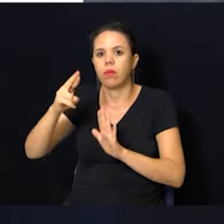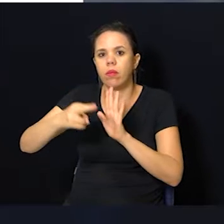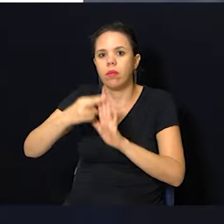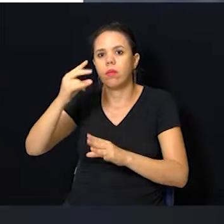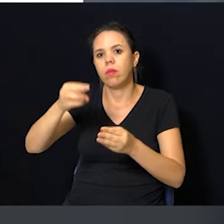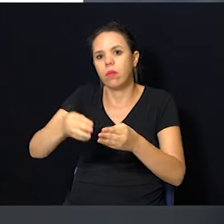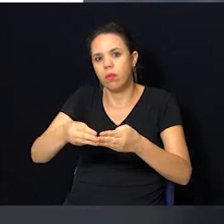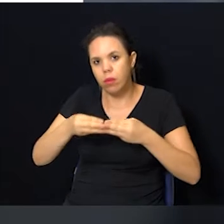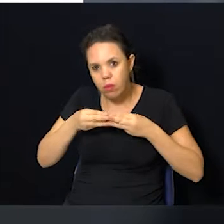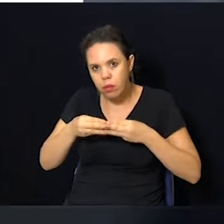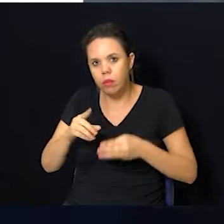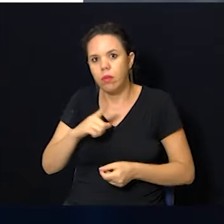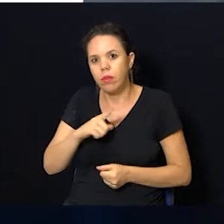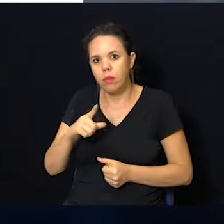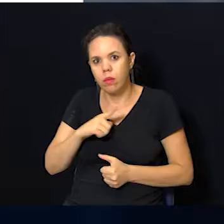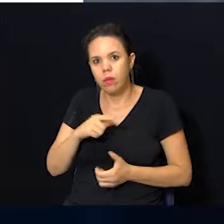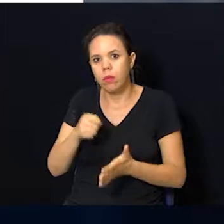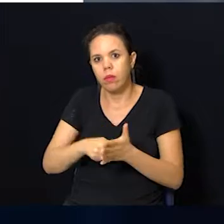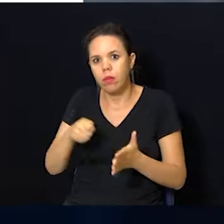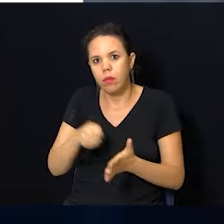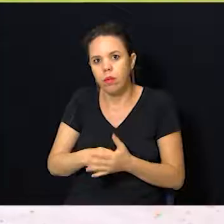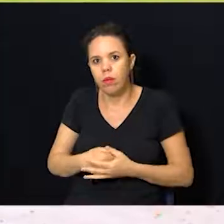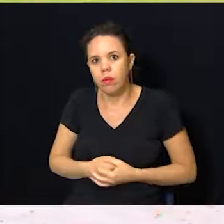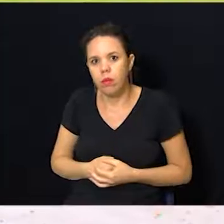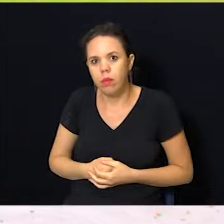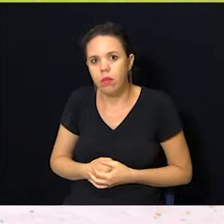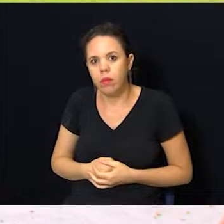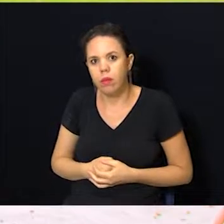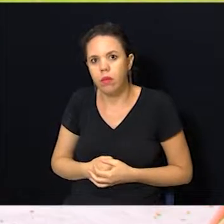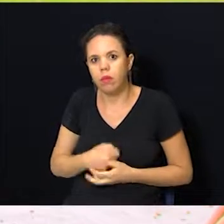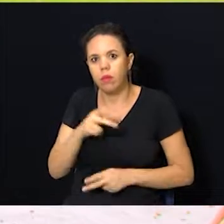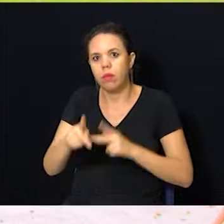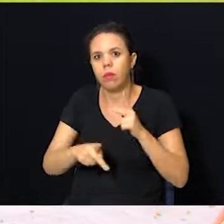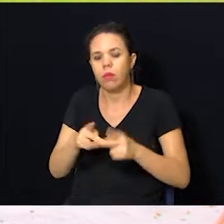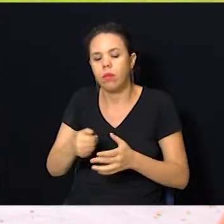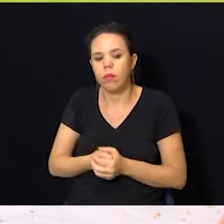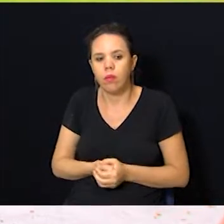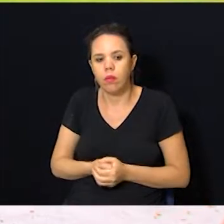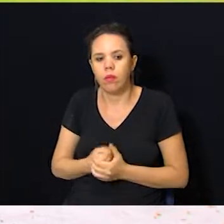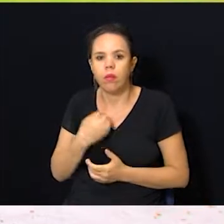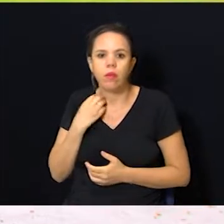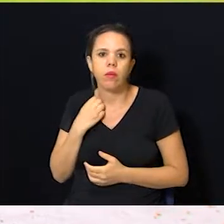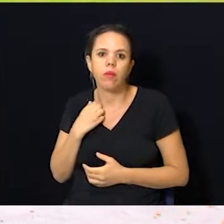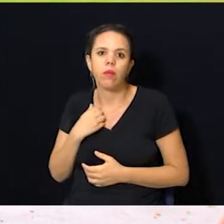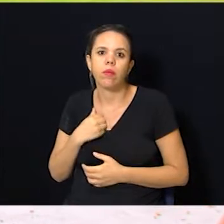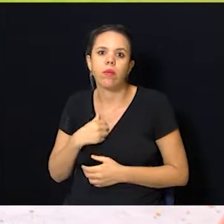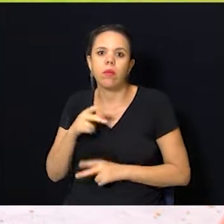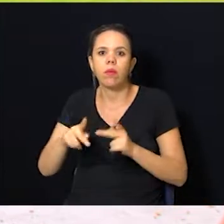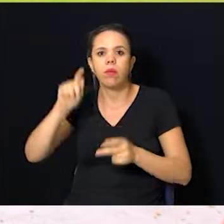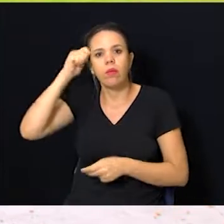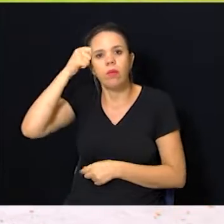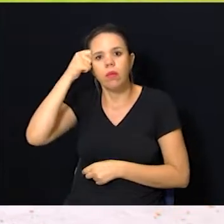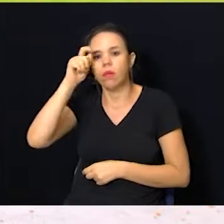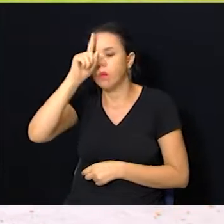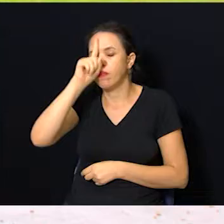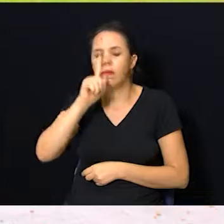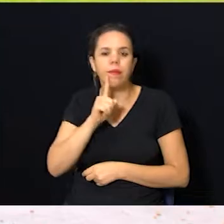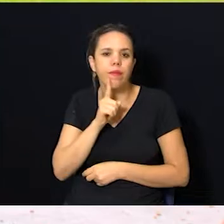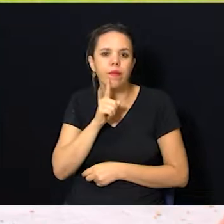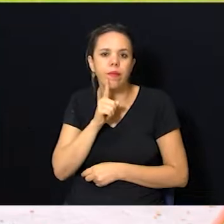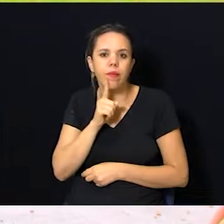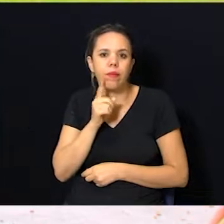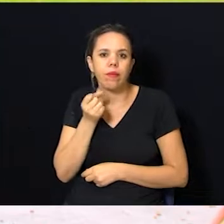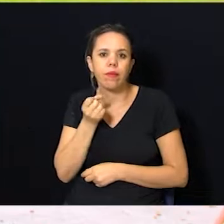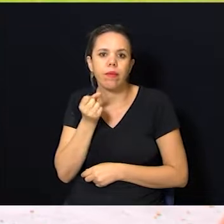requerimentos e moções que tenham essas pautas. Seja a pessoa negra, amarela,